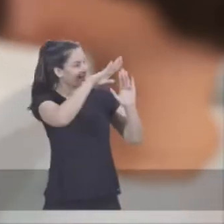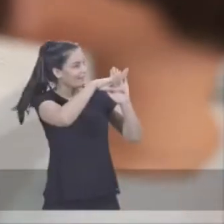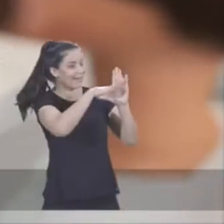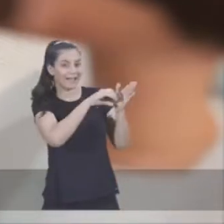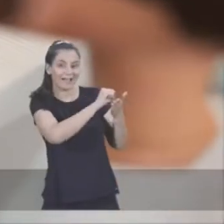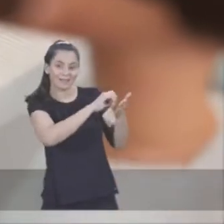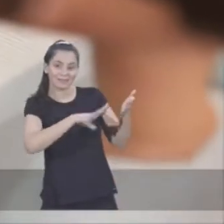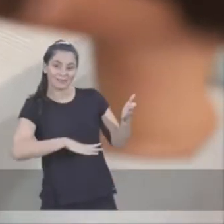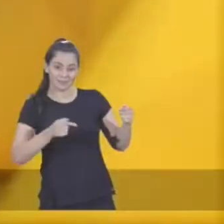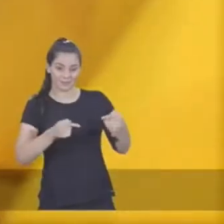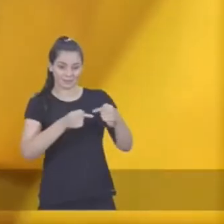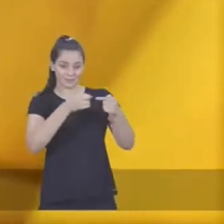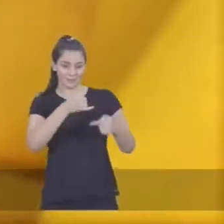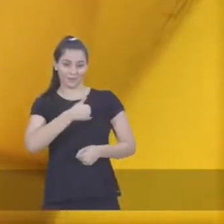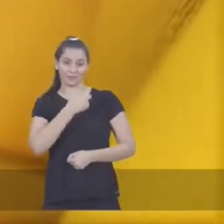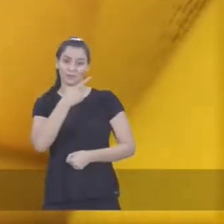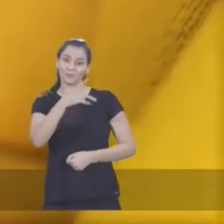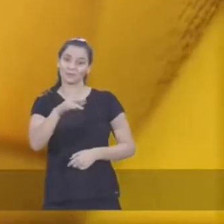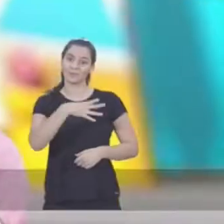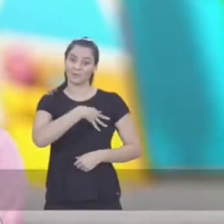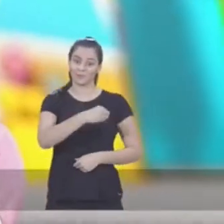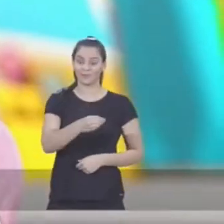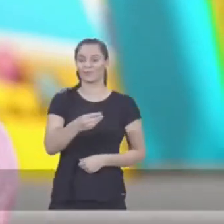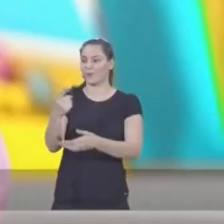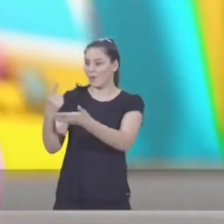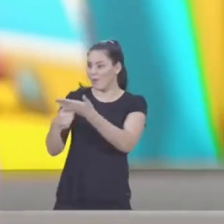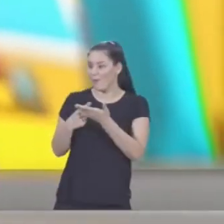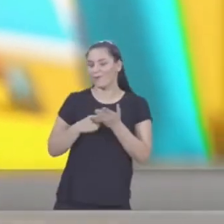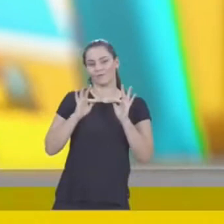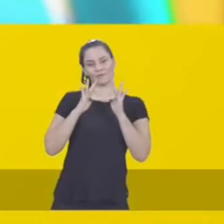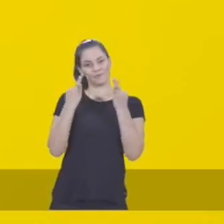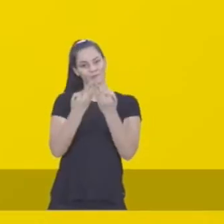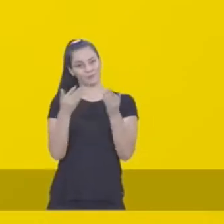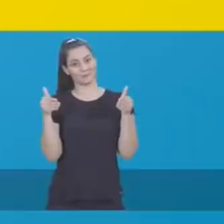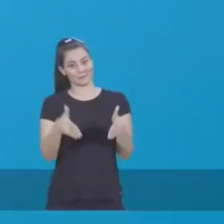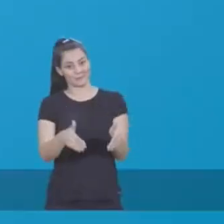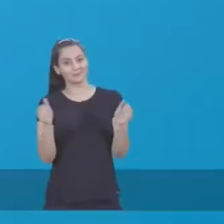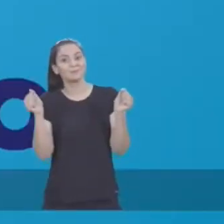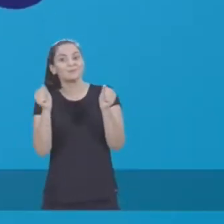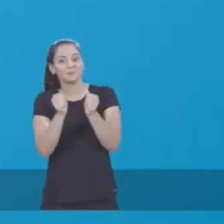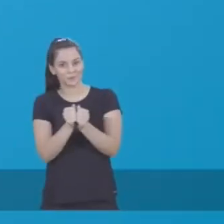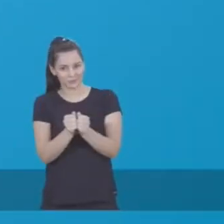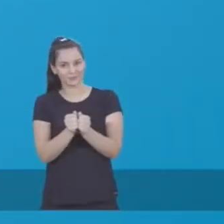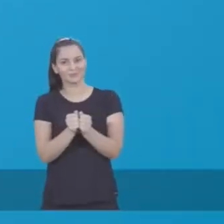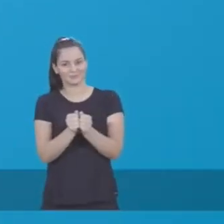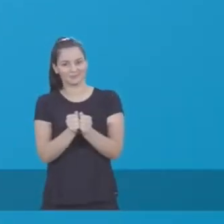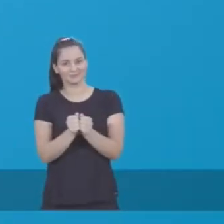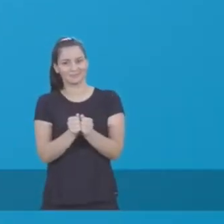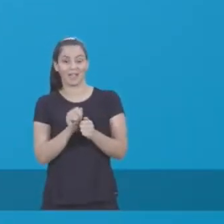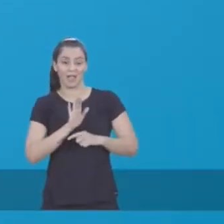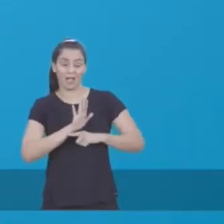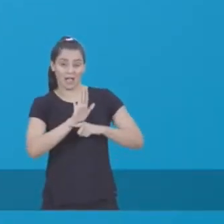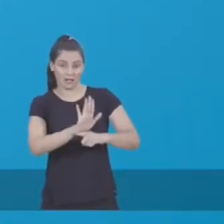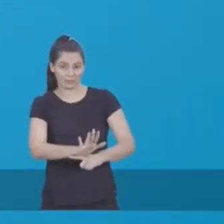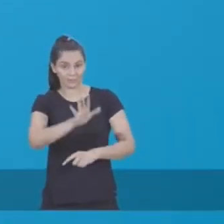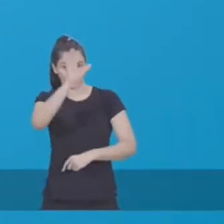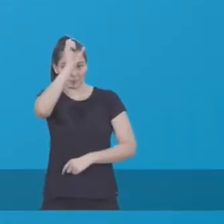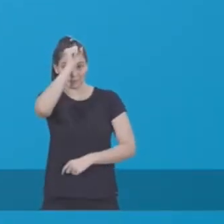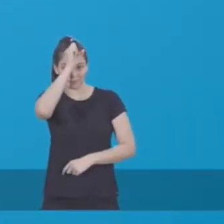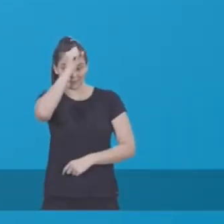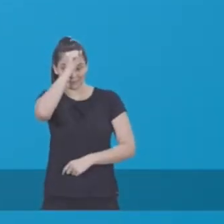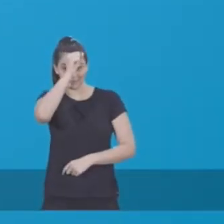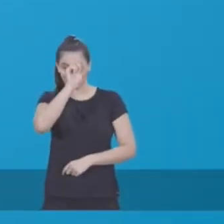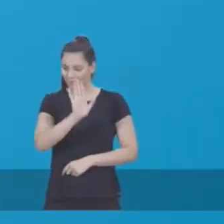atividades para a faixa etária do seu filho e convide todos de casa para realizarem essas atividades juntos. Elas ajudam no